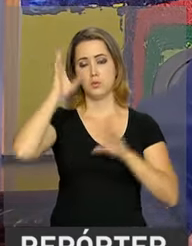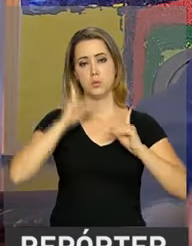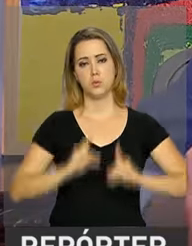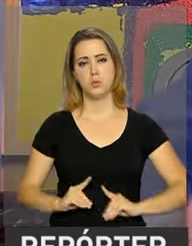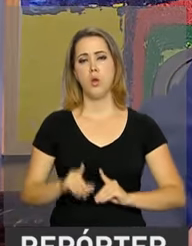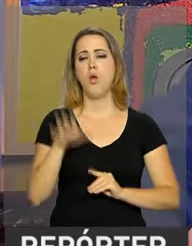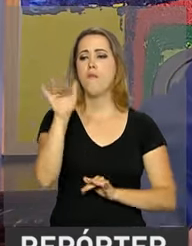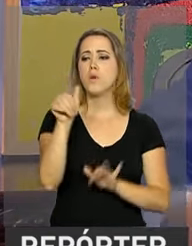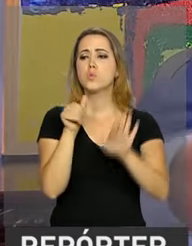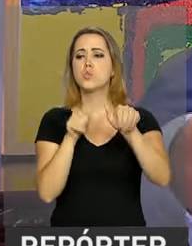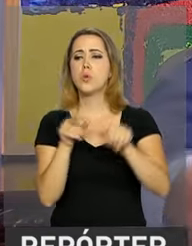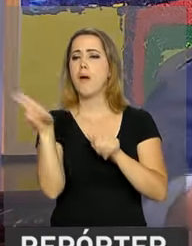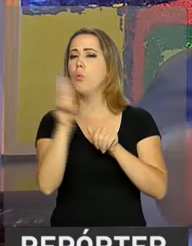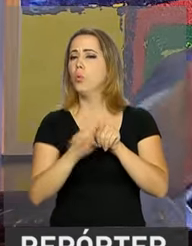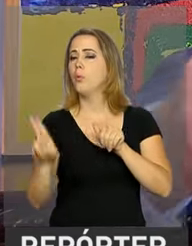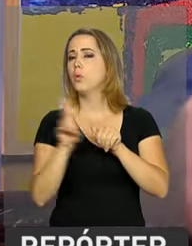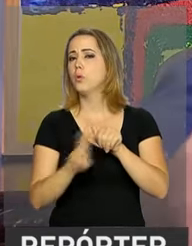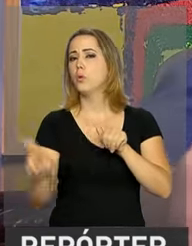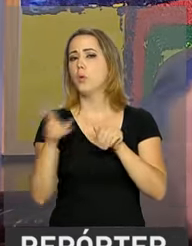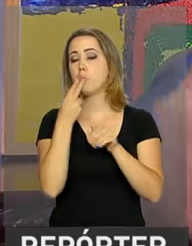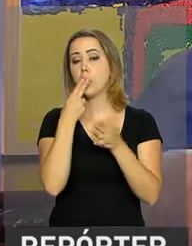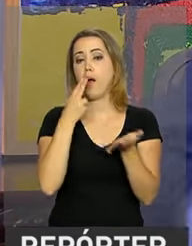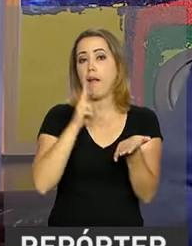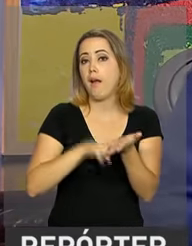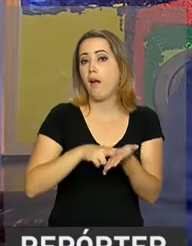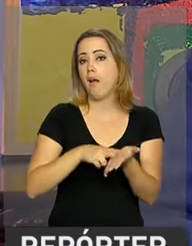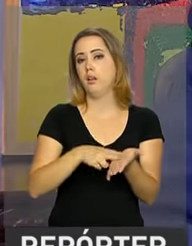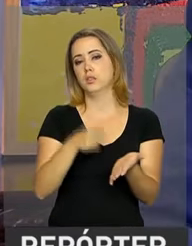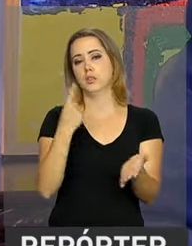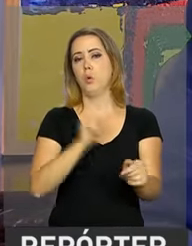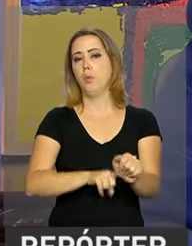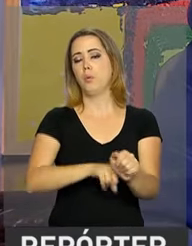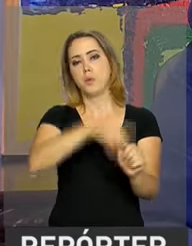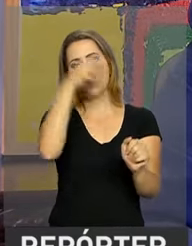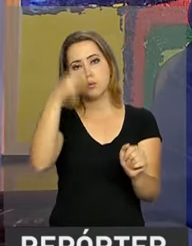beneficiários por carta, dizendo o momento adequado de fazer esse cadastramento. Então, vamos Obrigado. Obrigado.